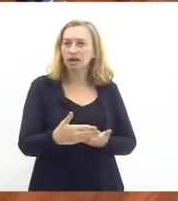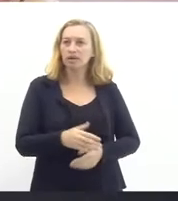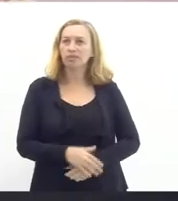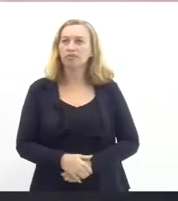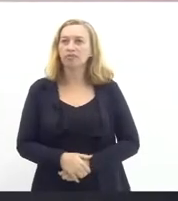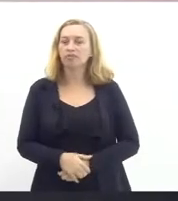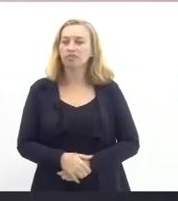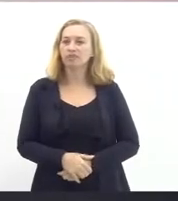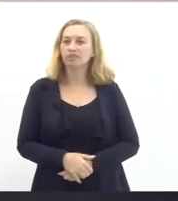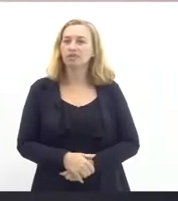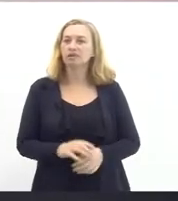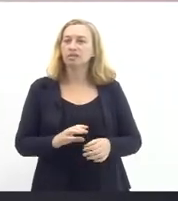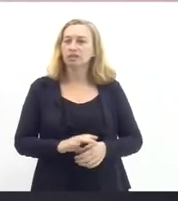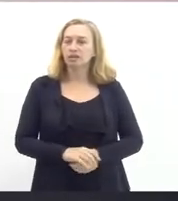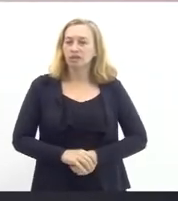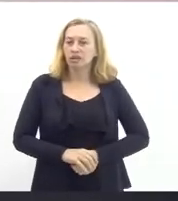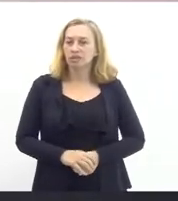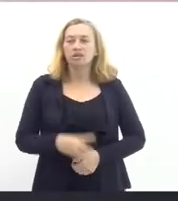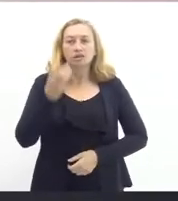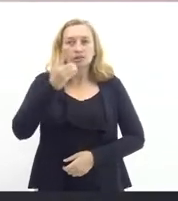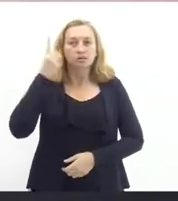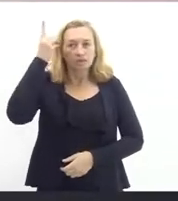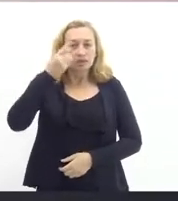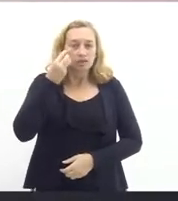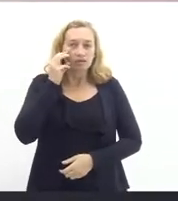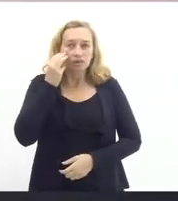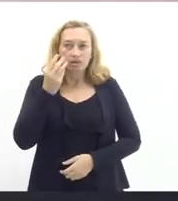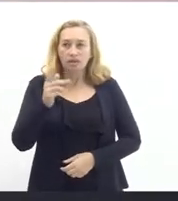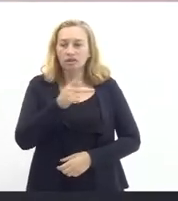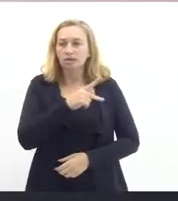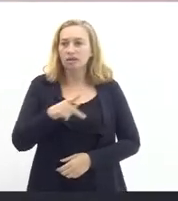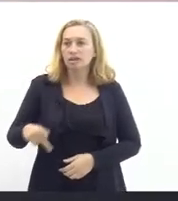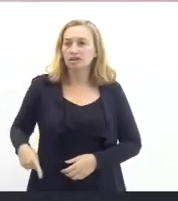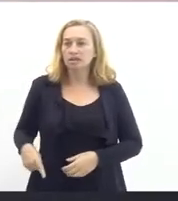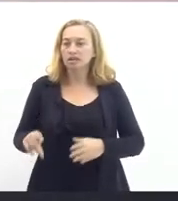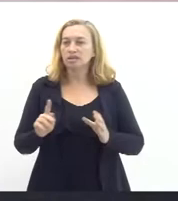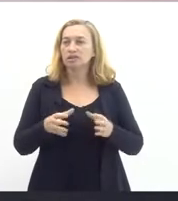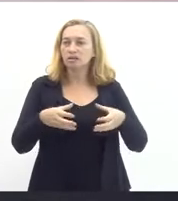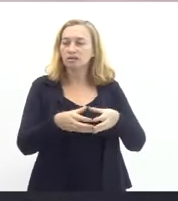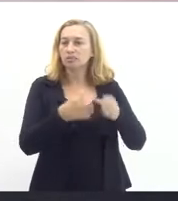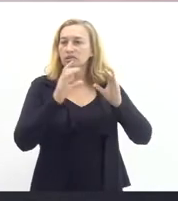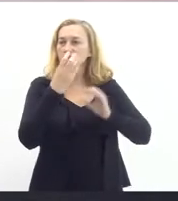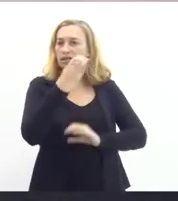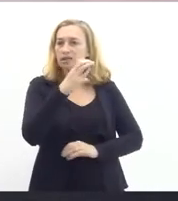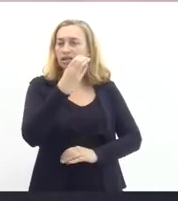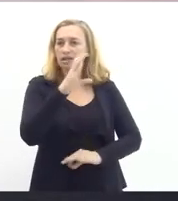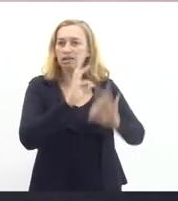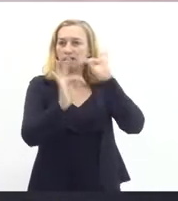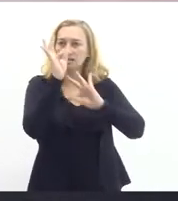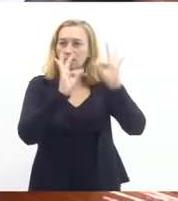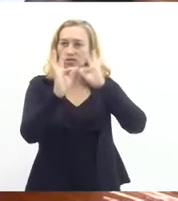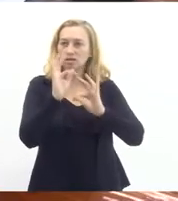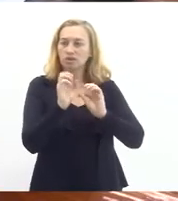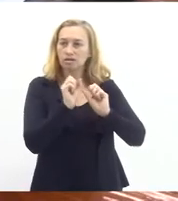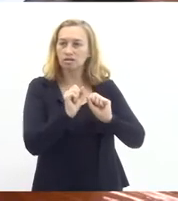eu vou passar a palavra para o deputado Valdeque Carneiro, presidente da Comissão de Ciência e Tecnologia, fazer uma observação inicial.